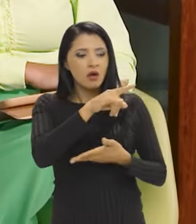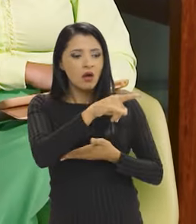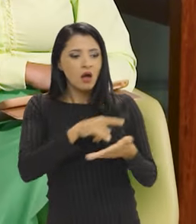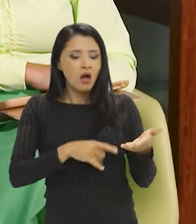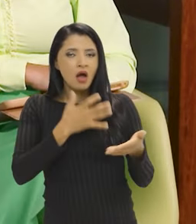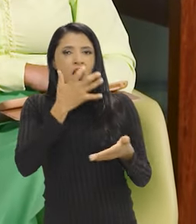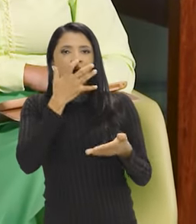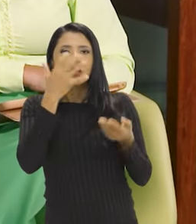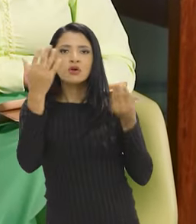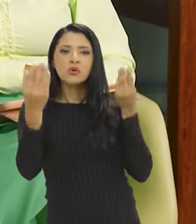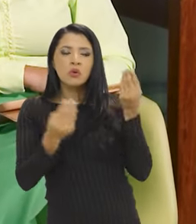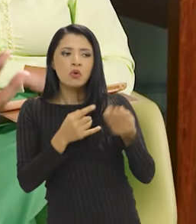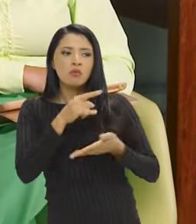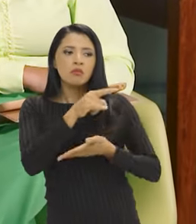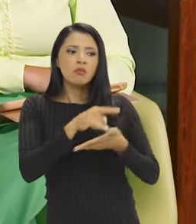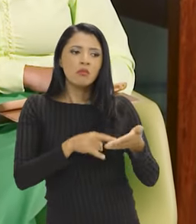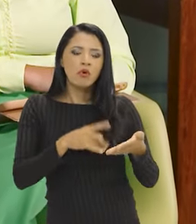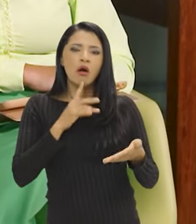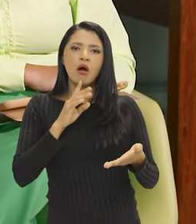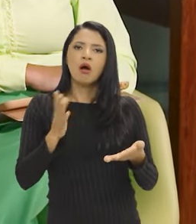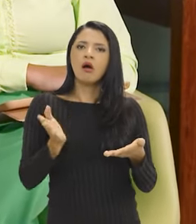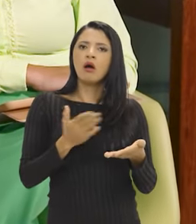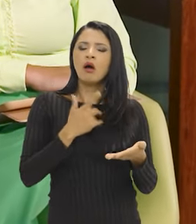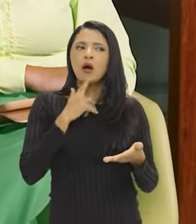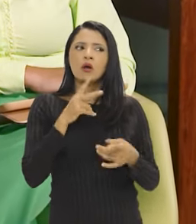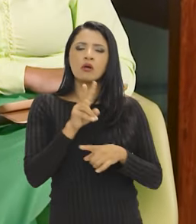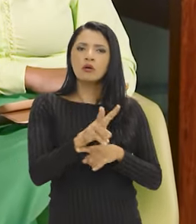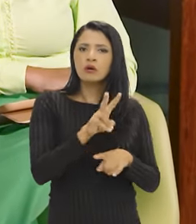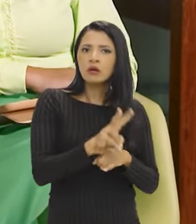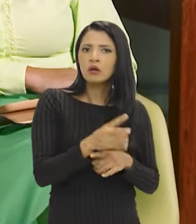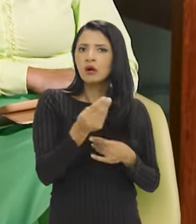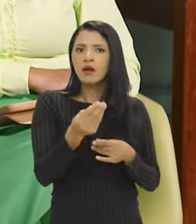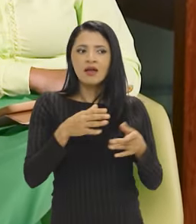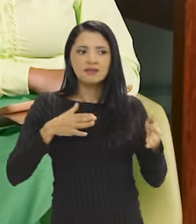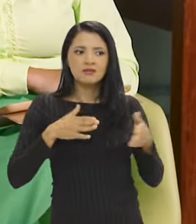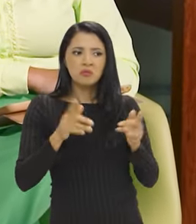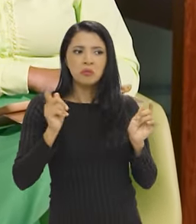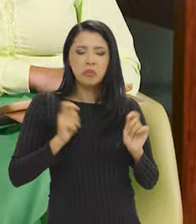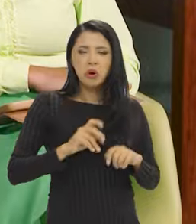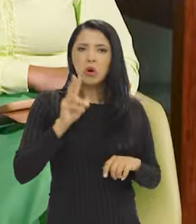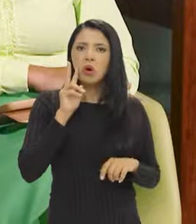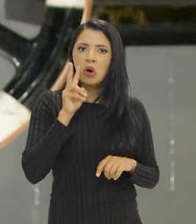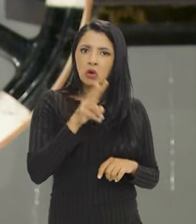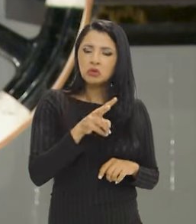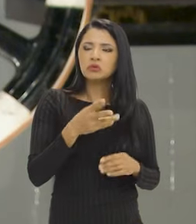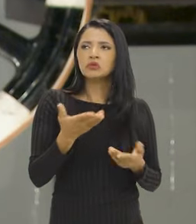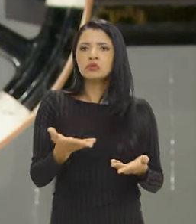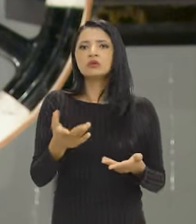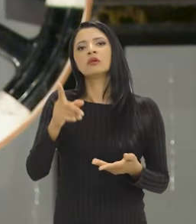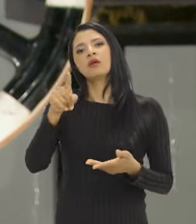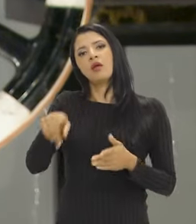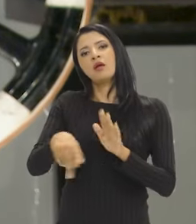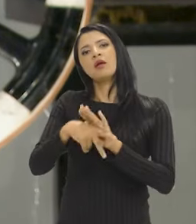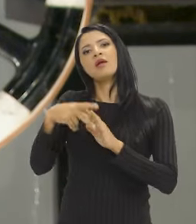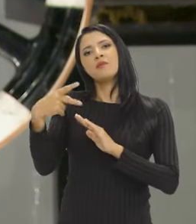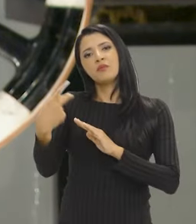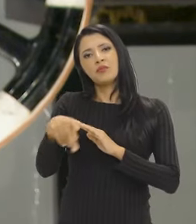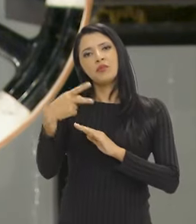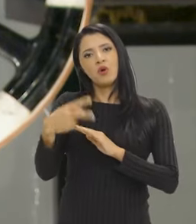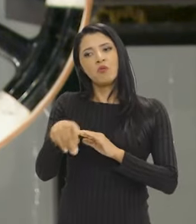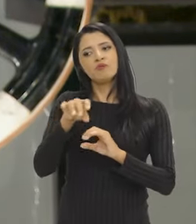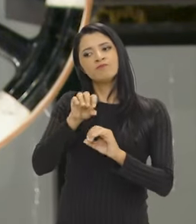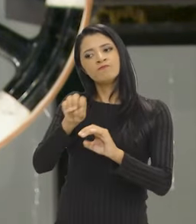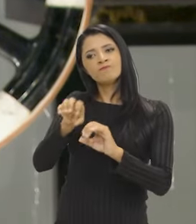fontes, esse entendimento de como as fontes são preservadas e se tornam acessíveis, isso faz